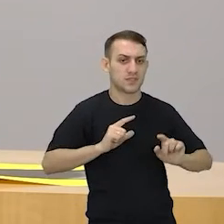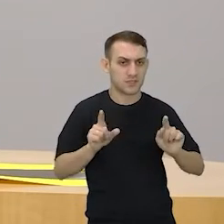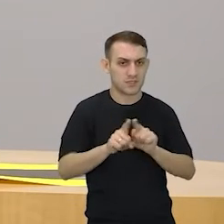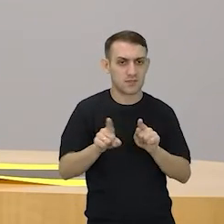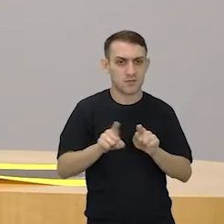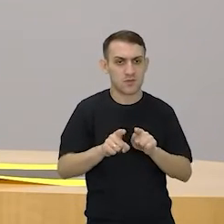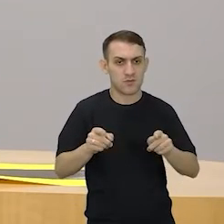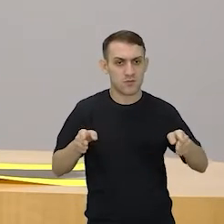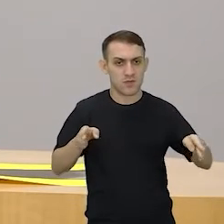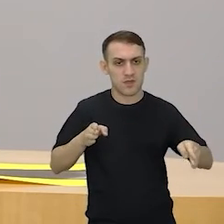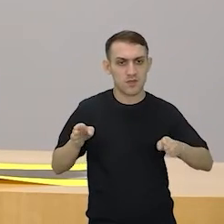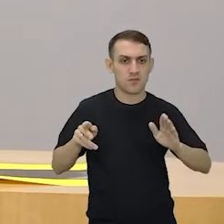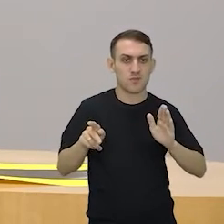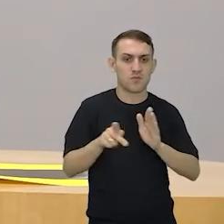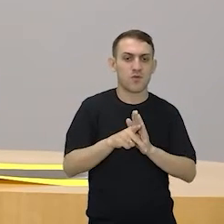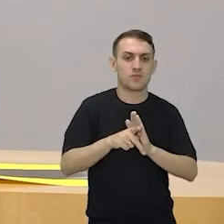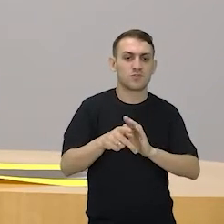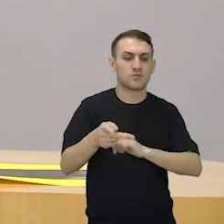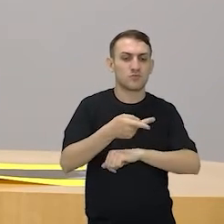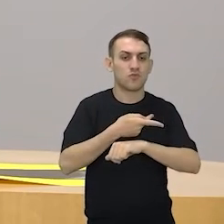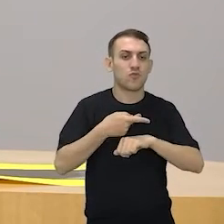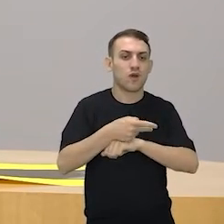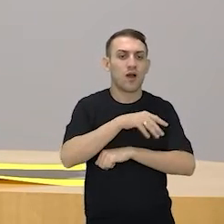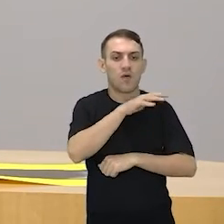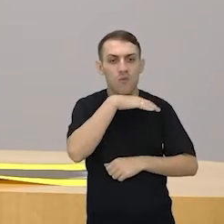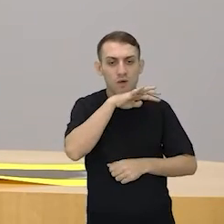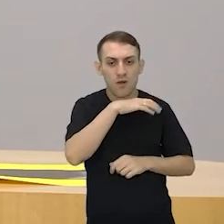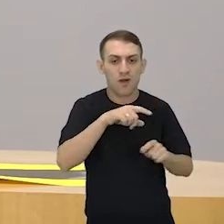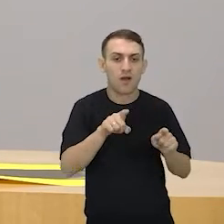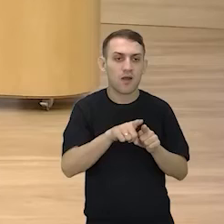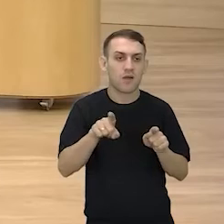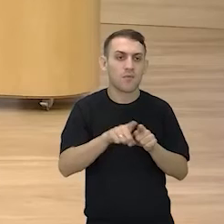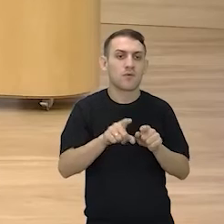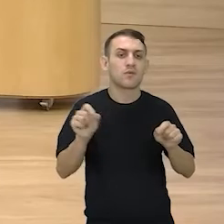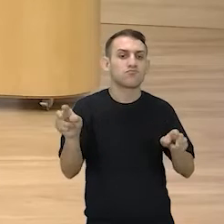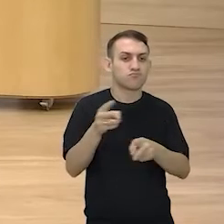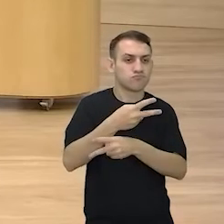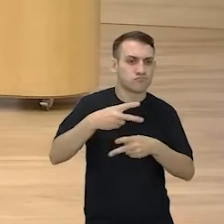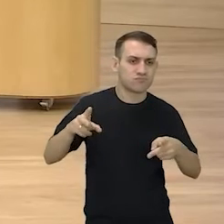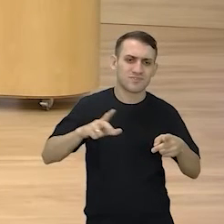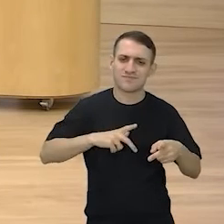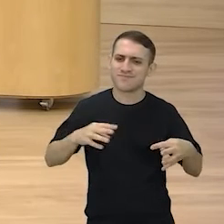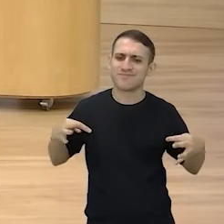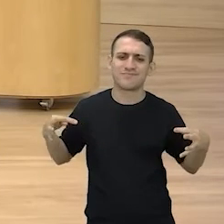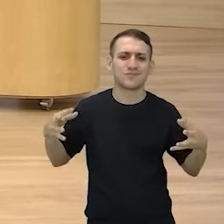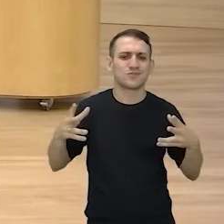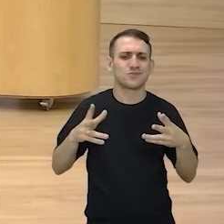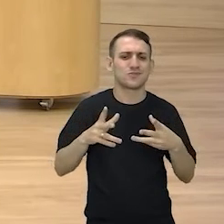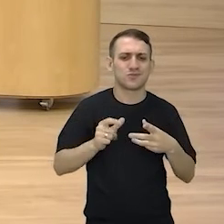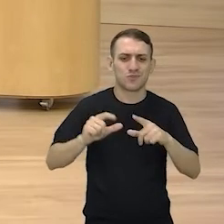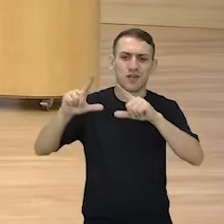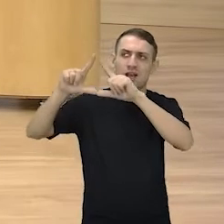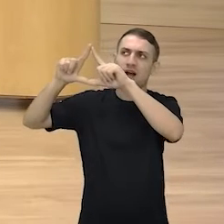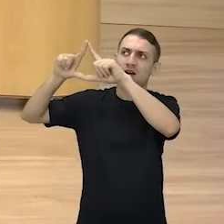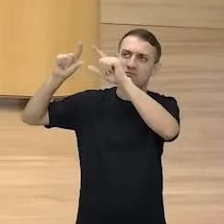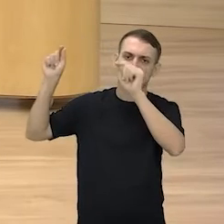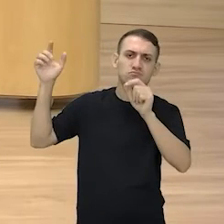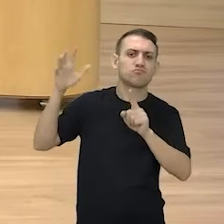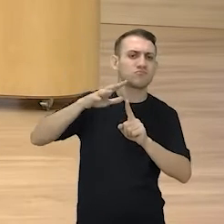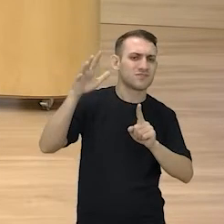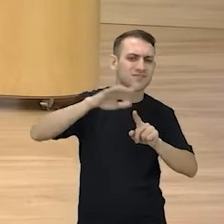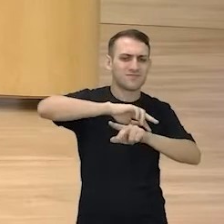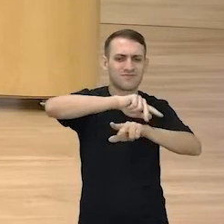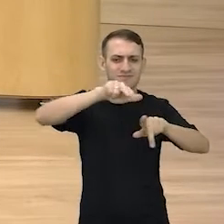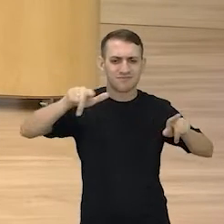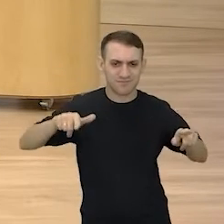o período de caça dos animais. Os ventos. Os ventos. Enfim. Rebrindo a lua. vento está mais forte ou está mais fraco. É